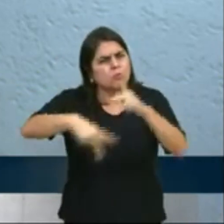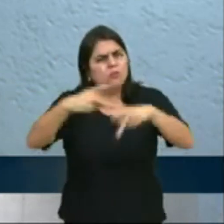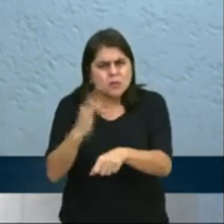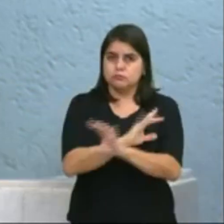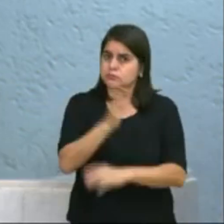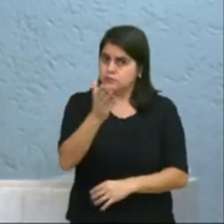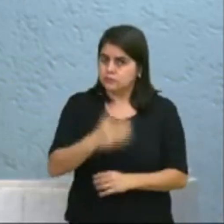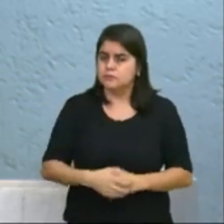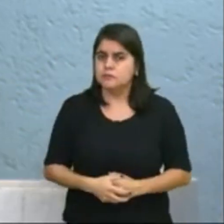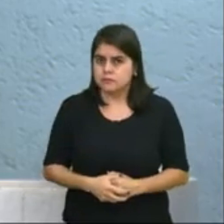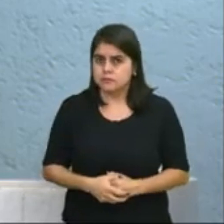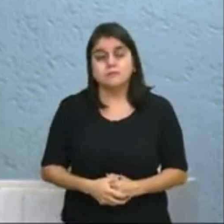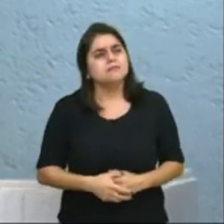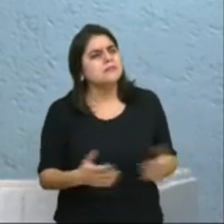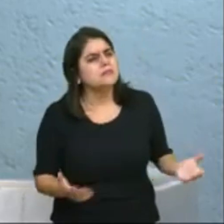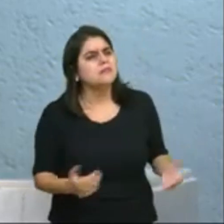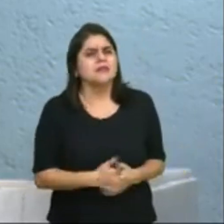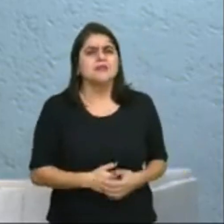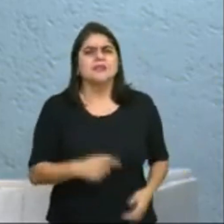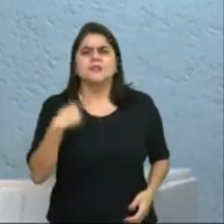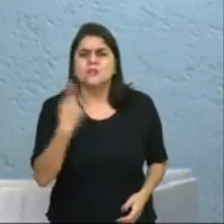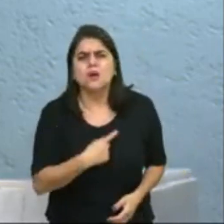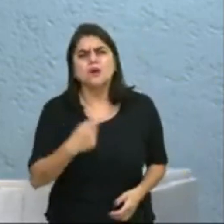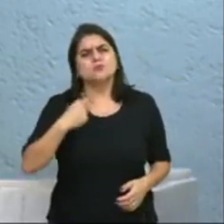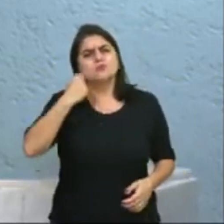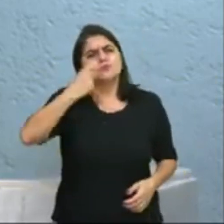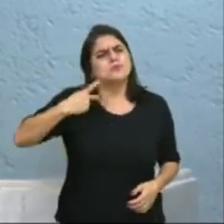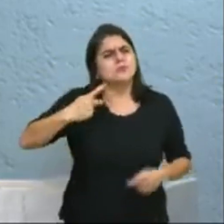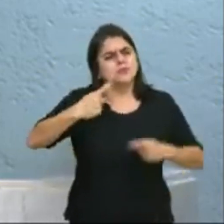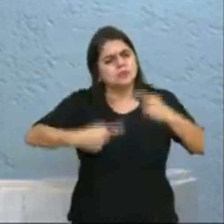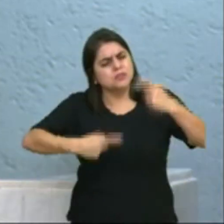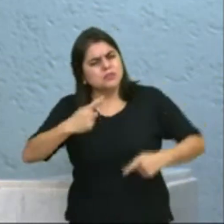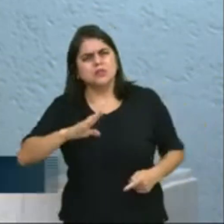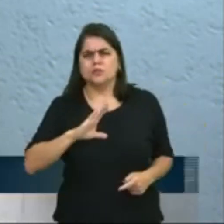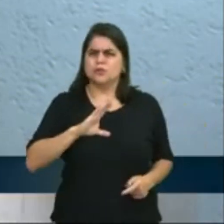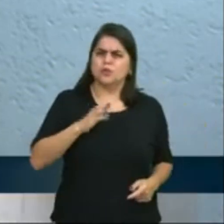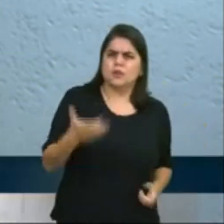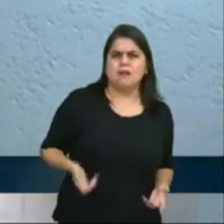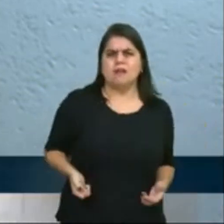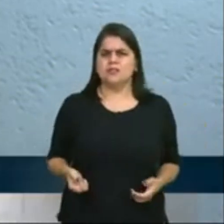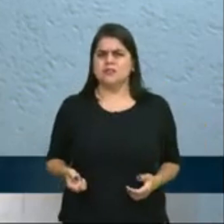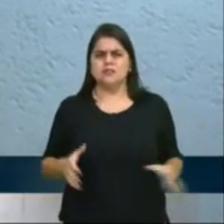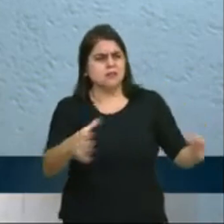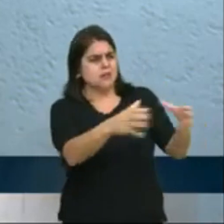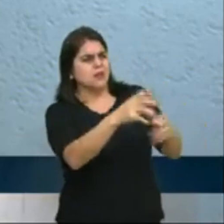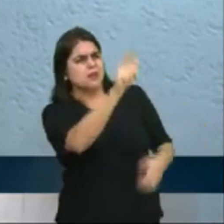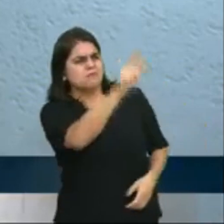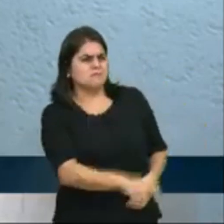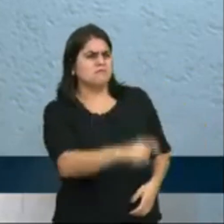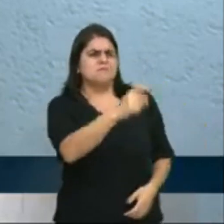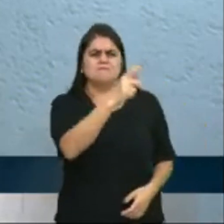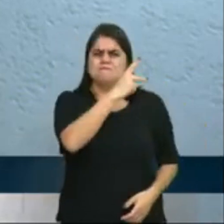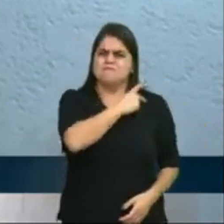anos? Se tivéssemos políticos de coragem, se tivermos um presidente do